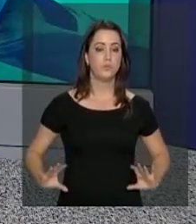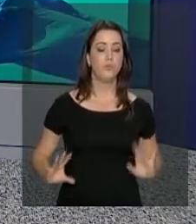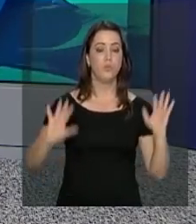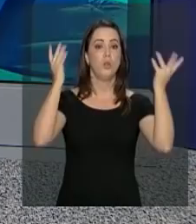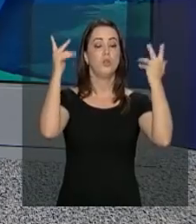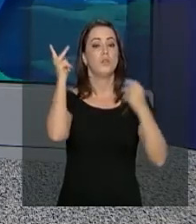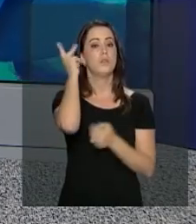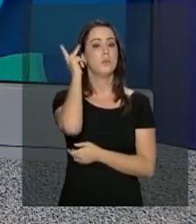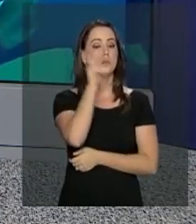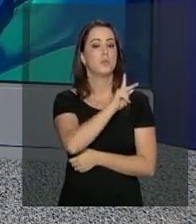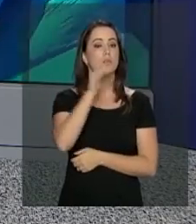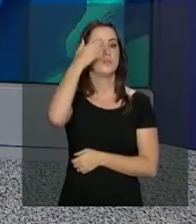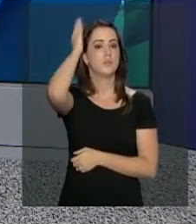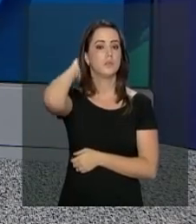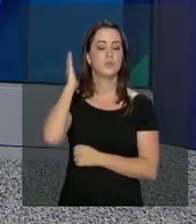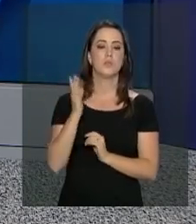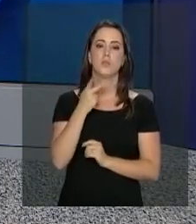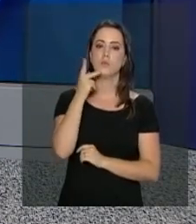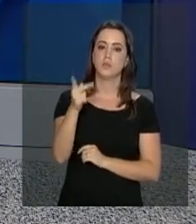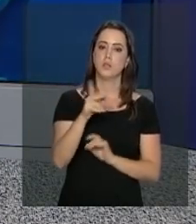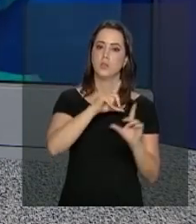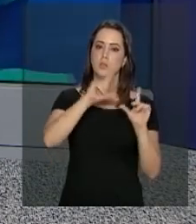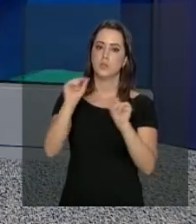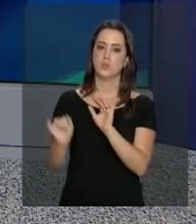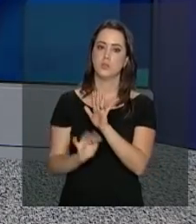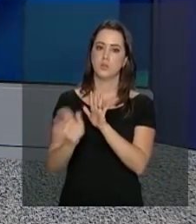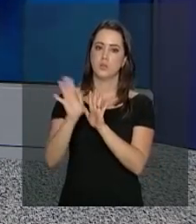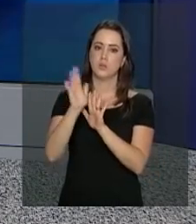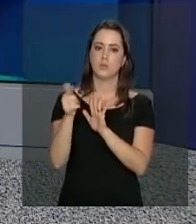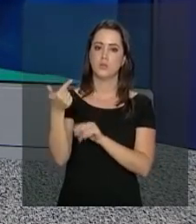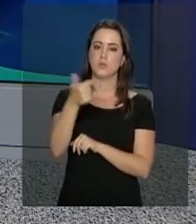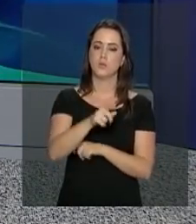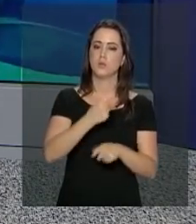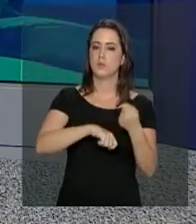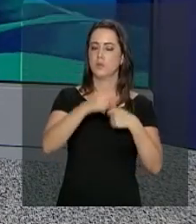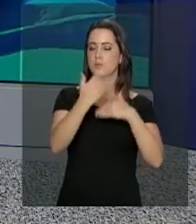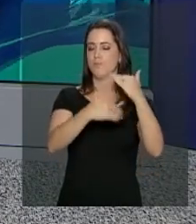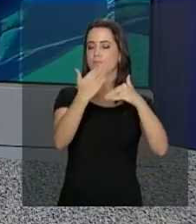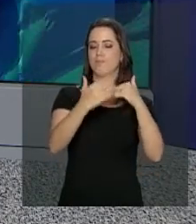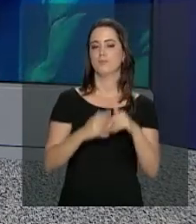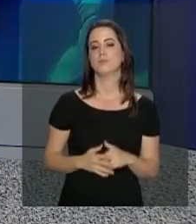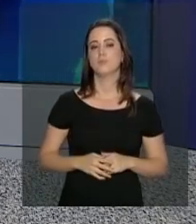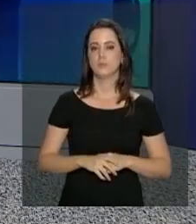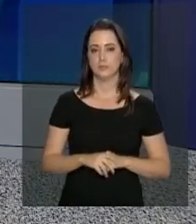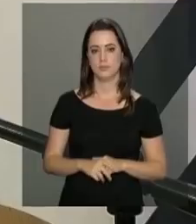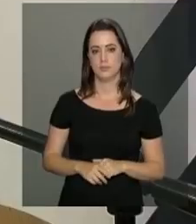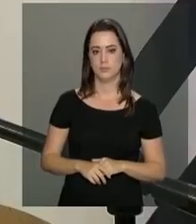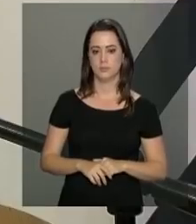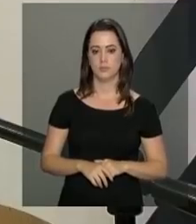em São Paulo, o presidente Michel Temer comentou a queda da inflação e a retomada da economia brasileira.